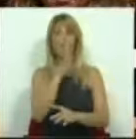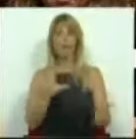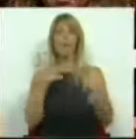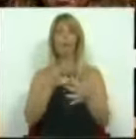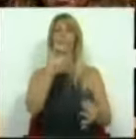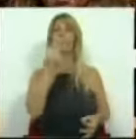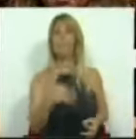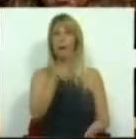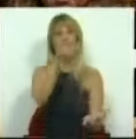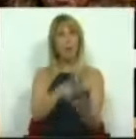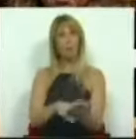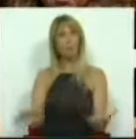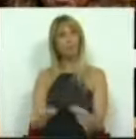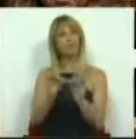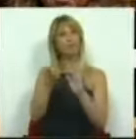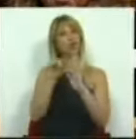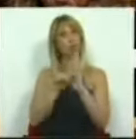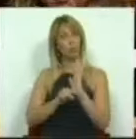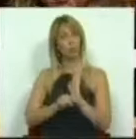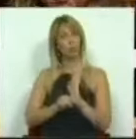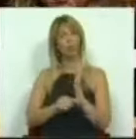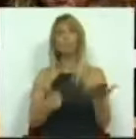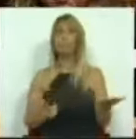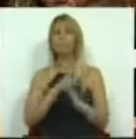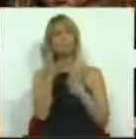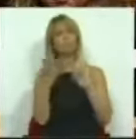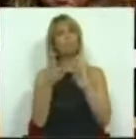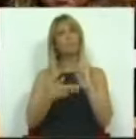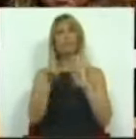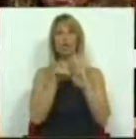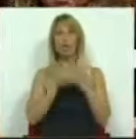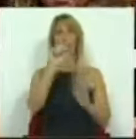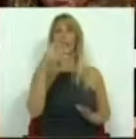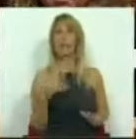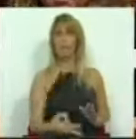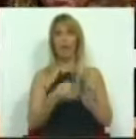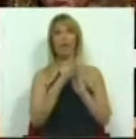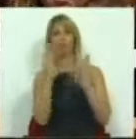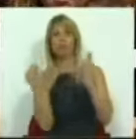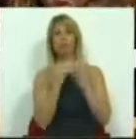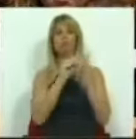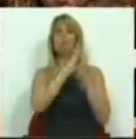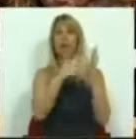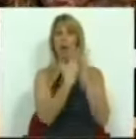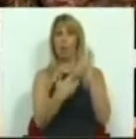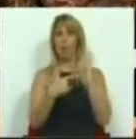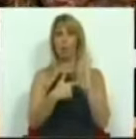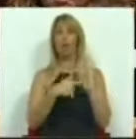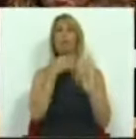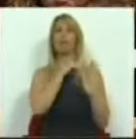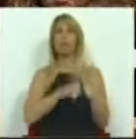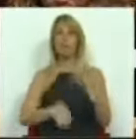CP, aprovando-se os respectivos estatutos. Consagra-se nos estatutos da CP o enquadramento que permitirá a